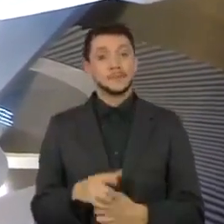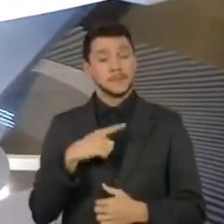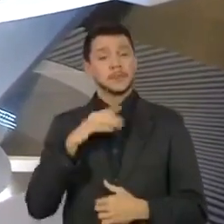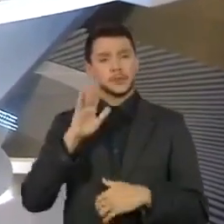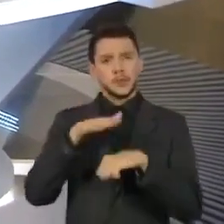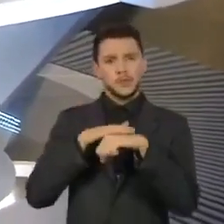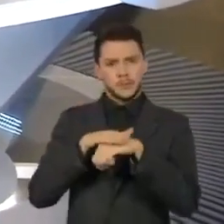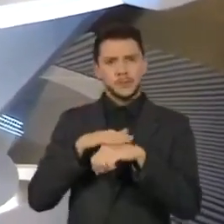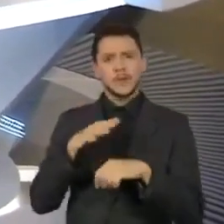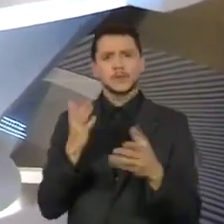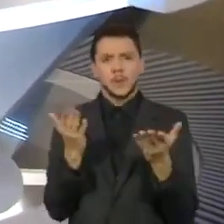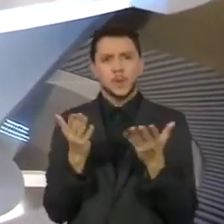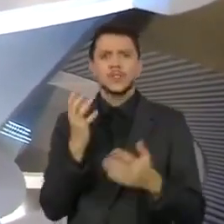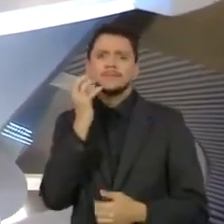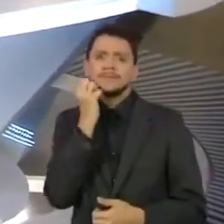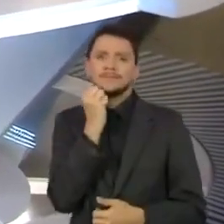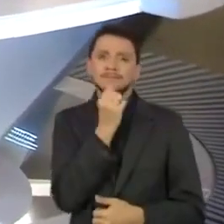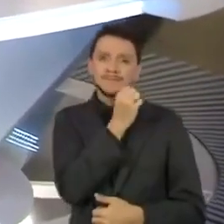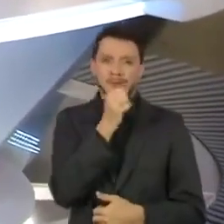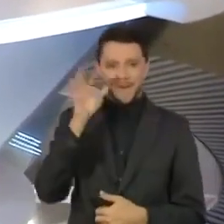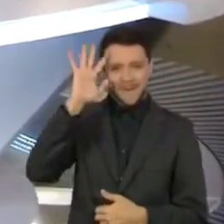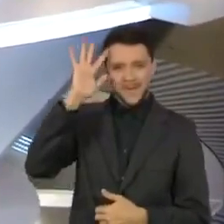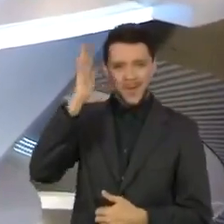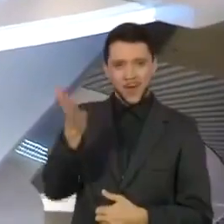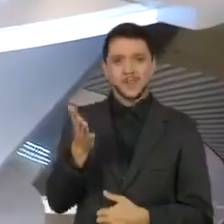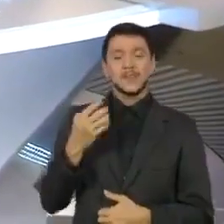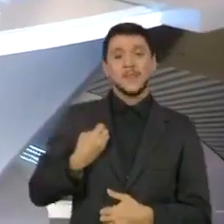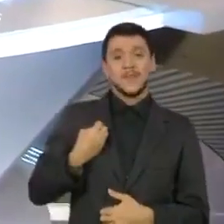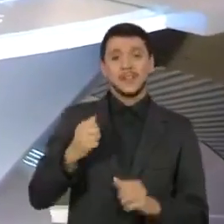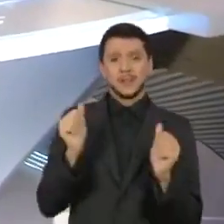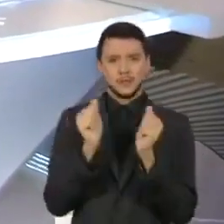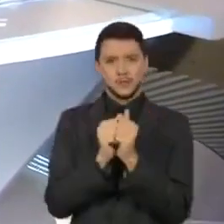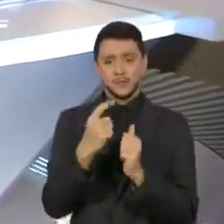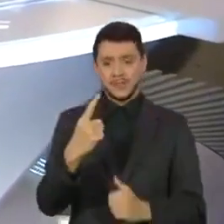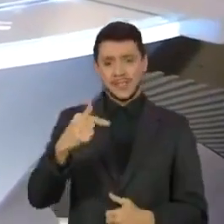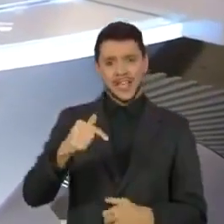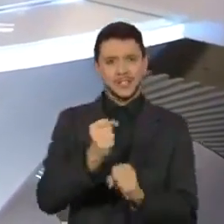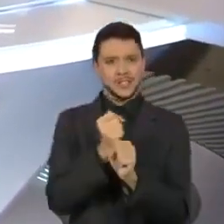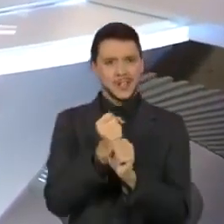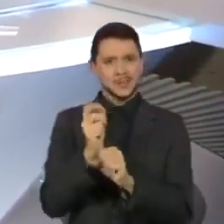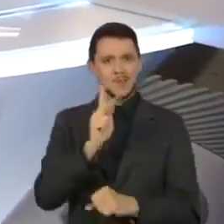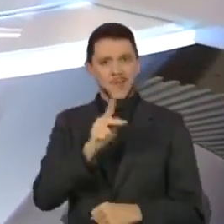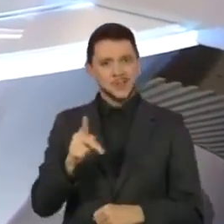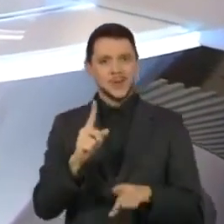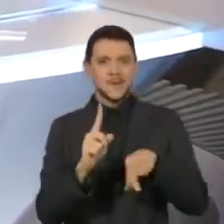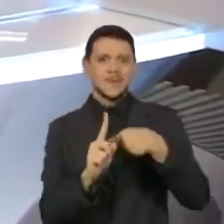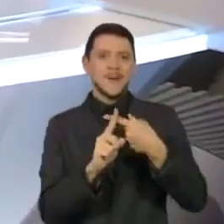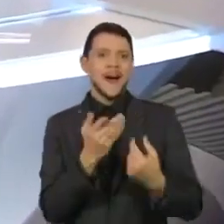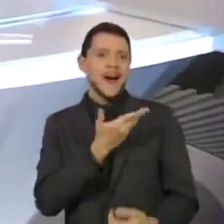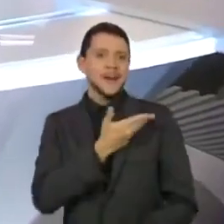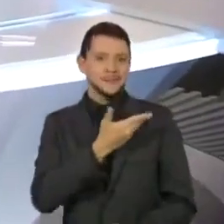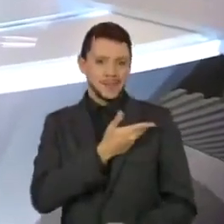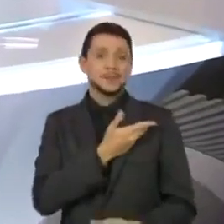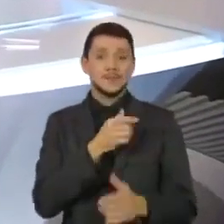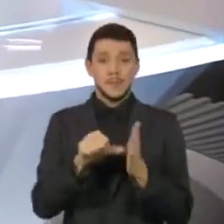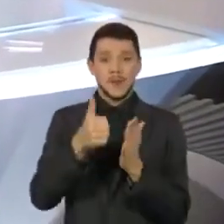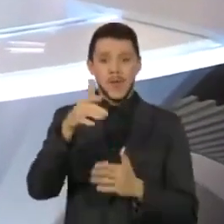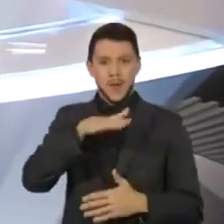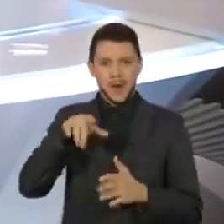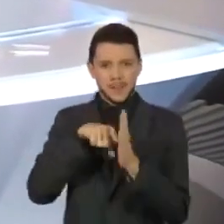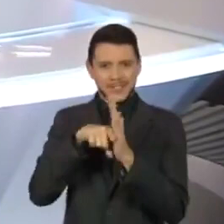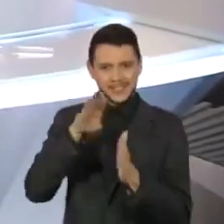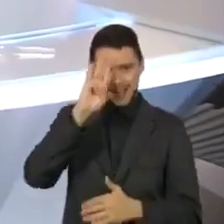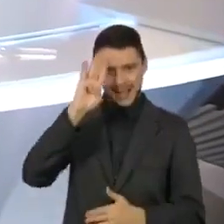filósofo Mário Sérgio Cortella, que conviveu por 17 anos com professor e amigo. Primeiro na pesquisa acadêmica e depois na